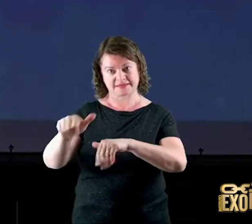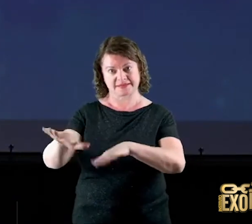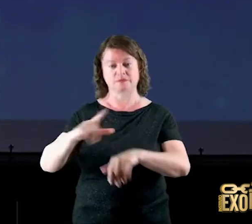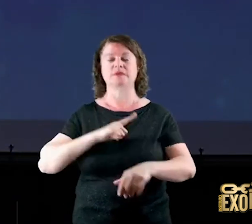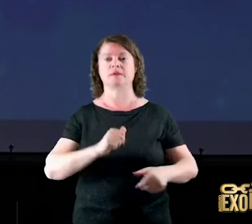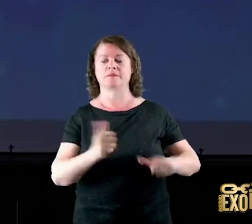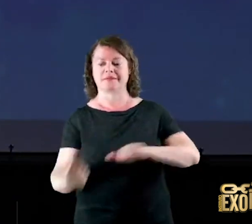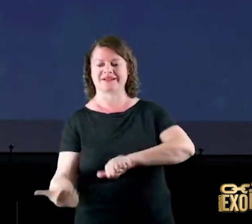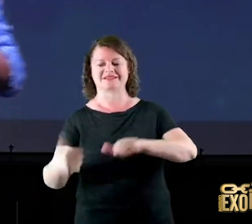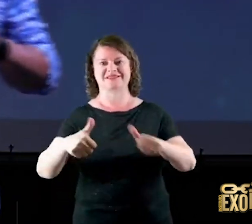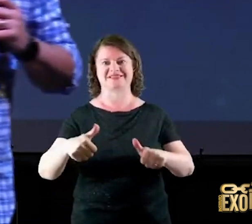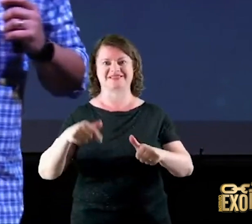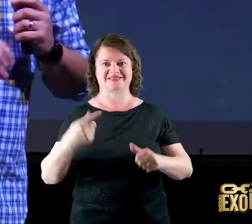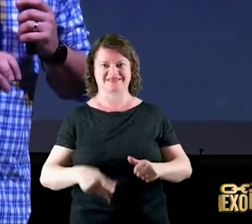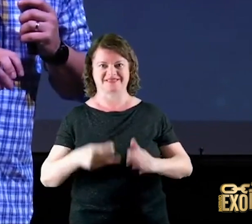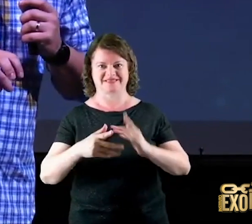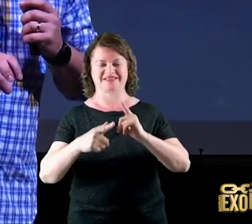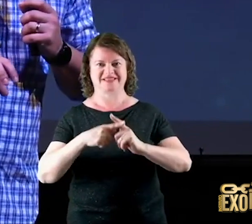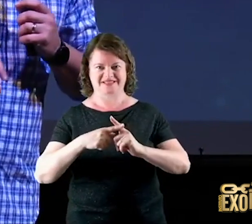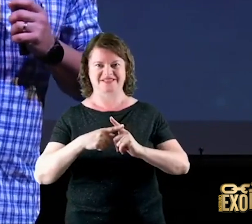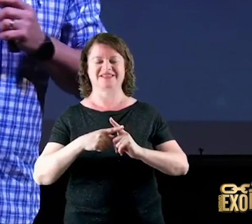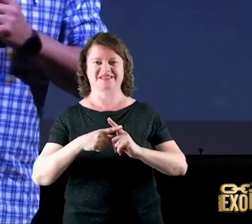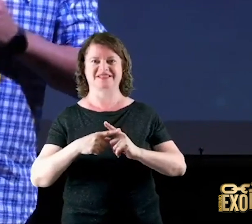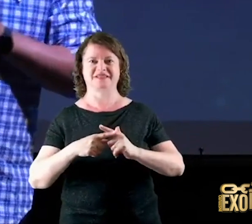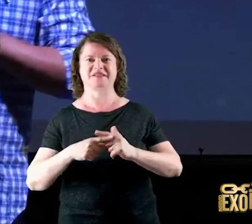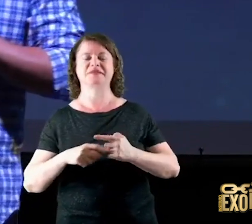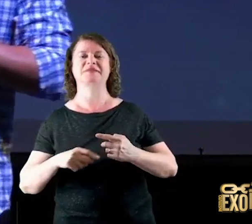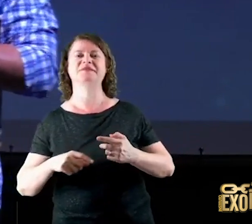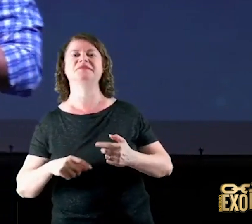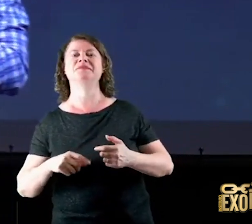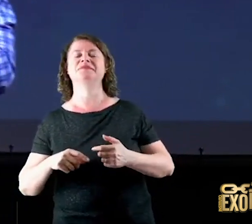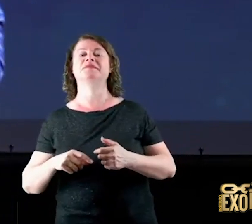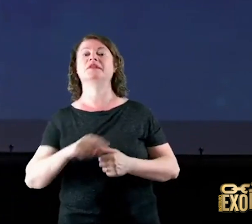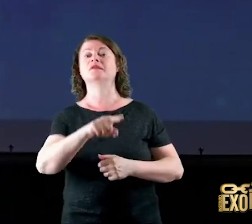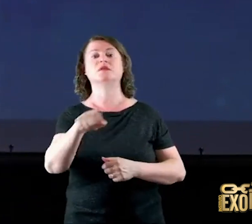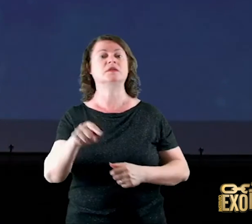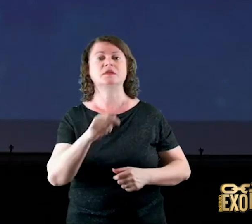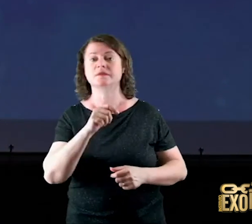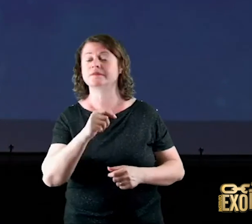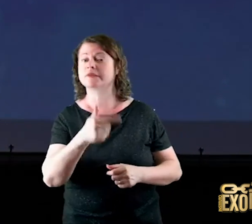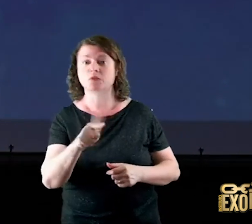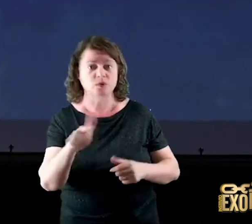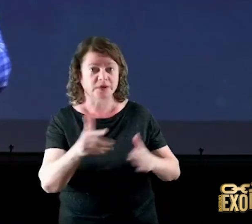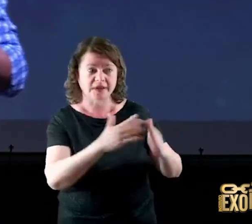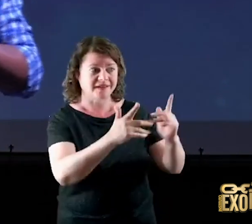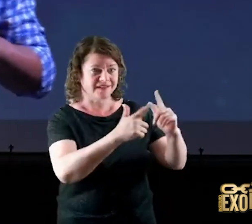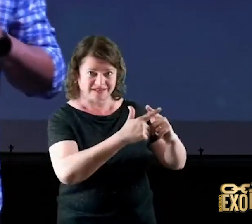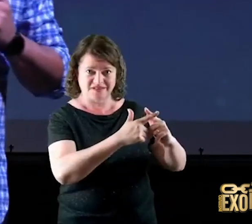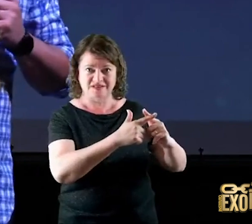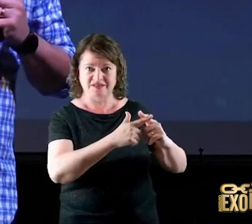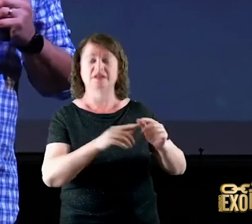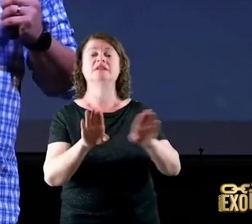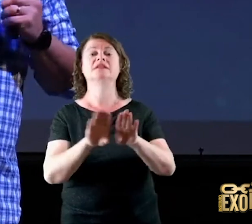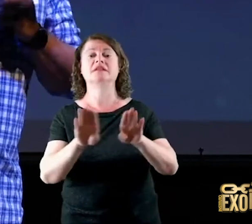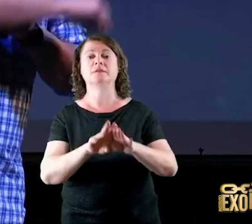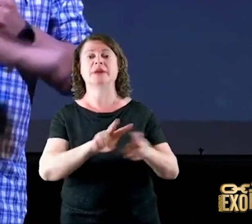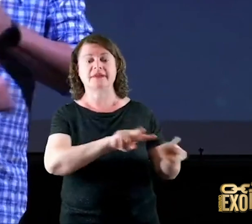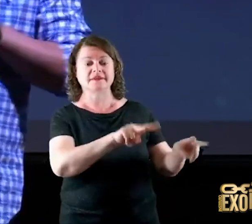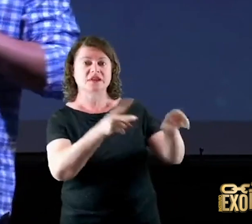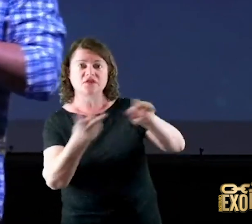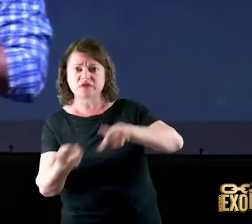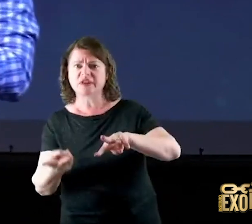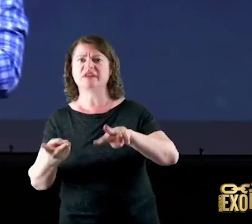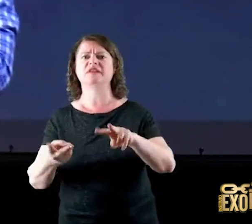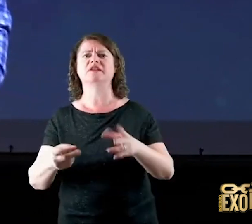e dia 19 de setembro também teremos para você que não tem igreja nós vamos receber os novos membros para ficar debaixo da